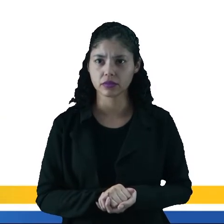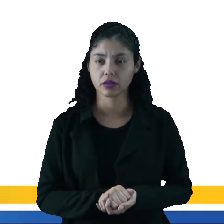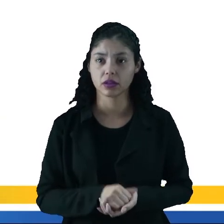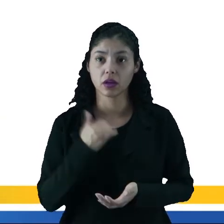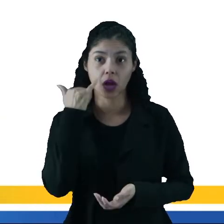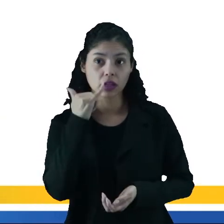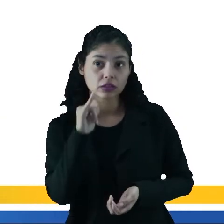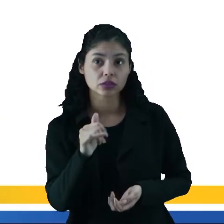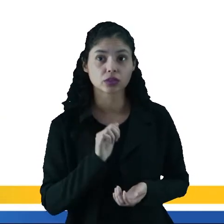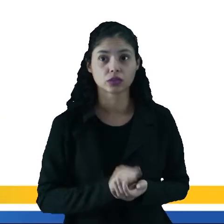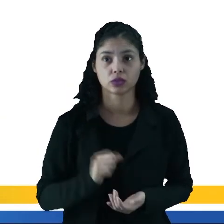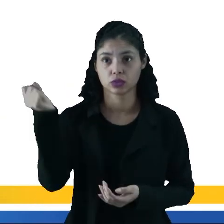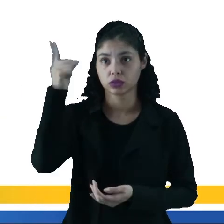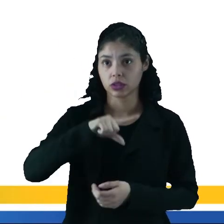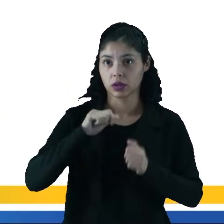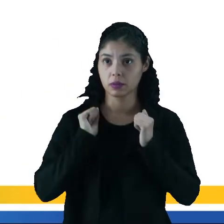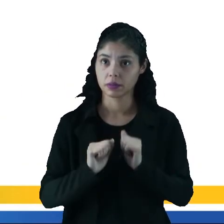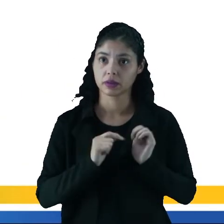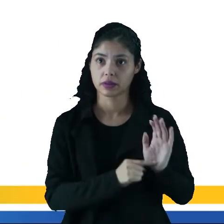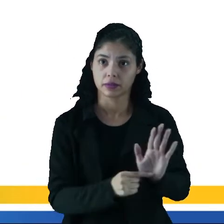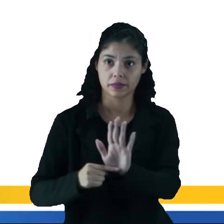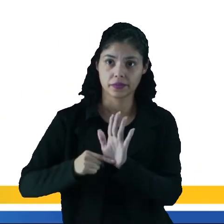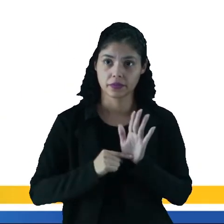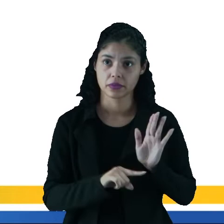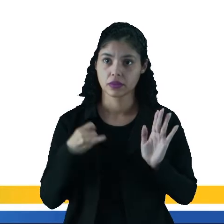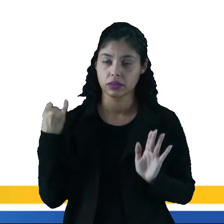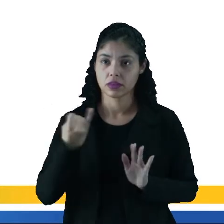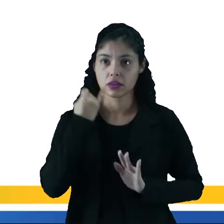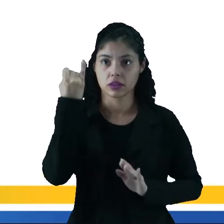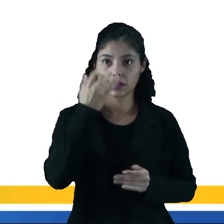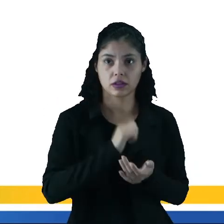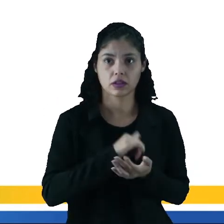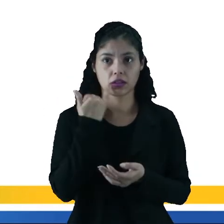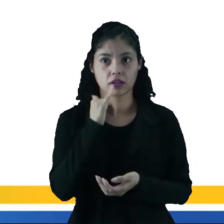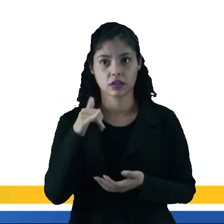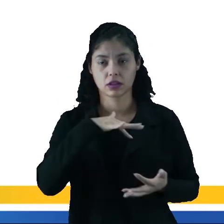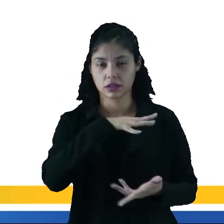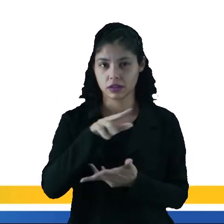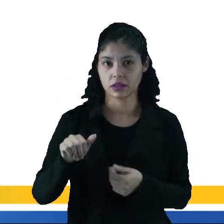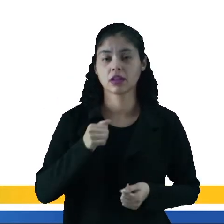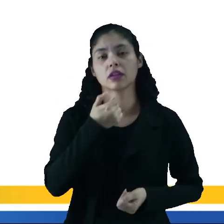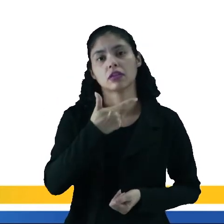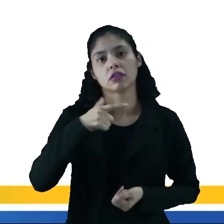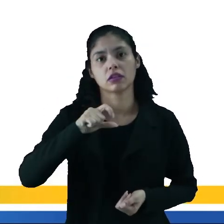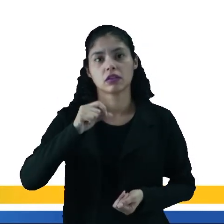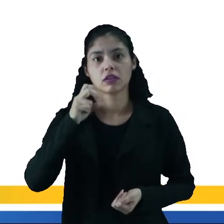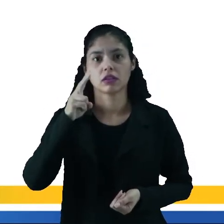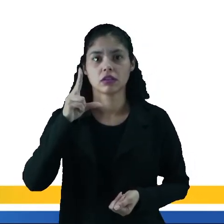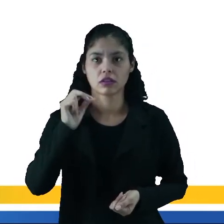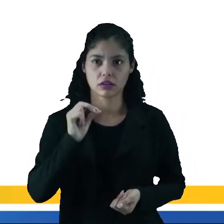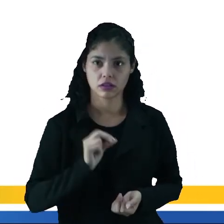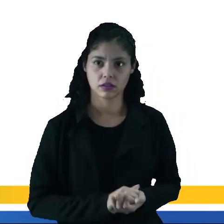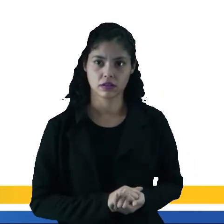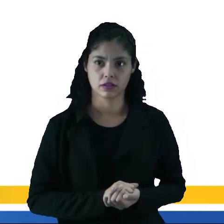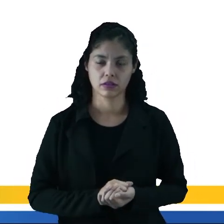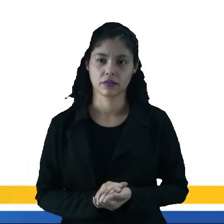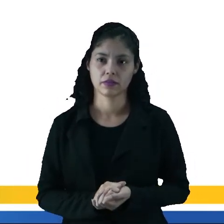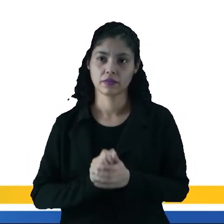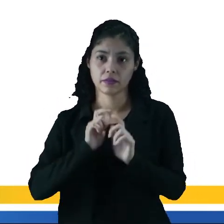A energia solar pode representar a principal fonte de energia do mundo até 2050.